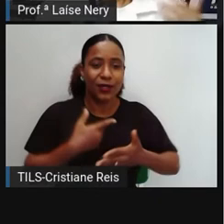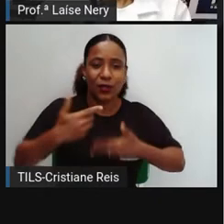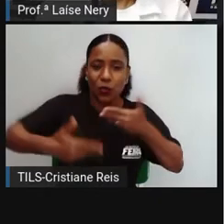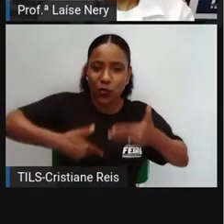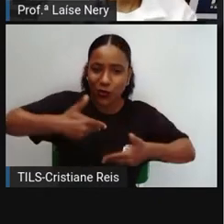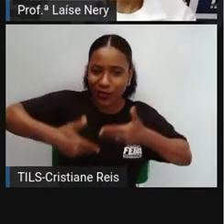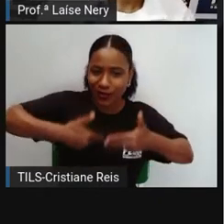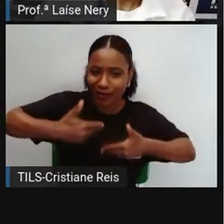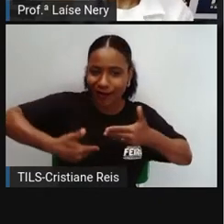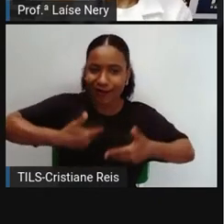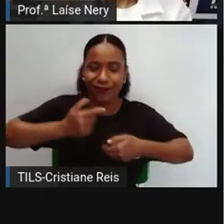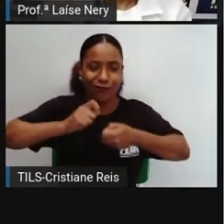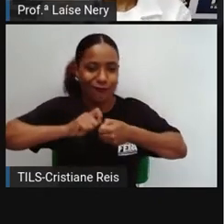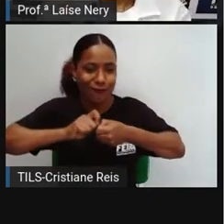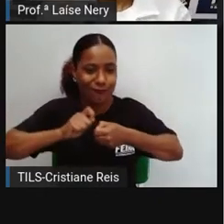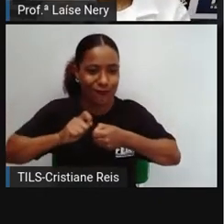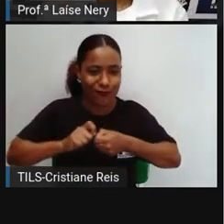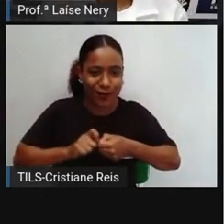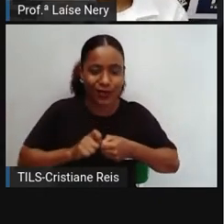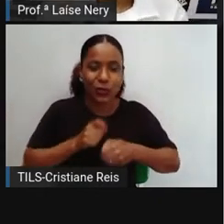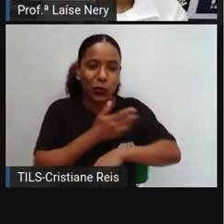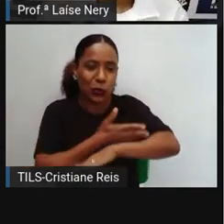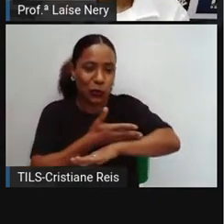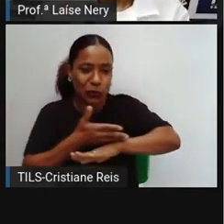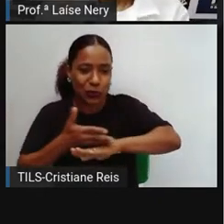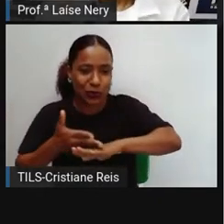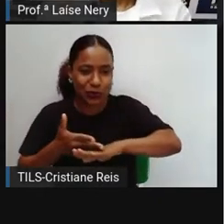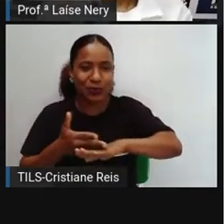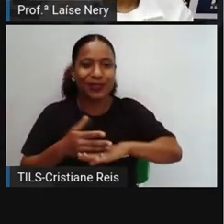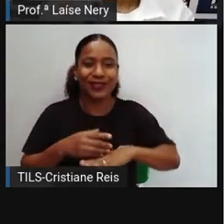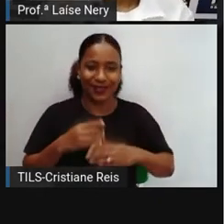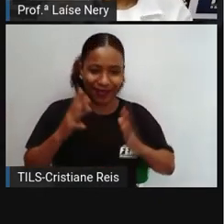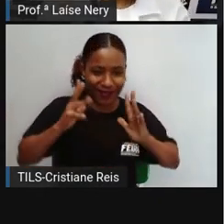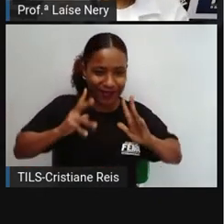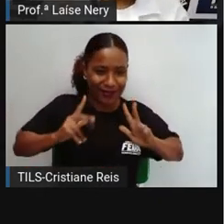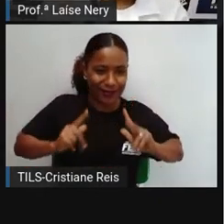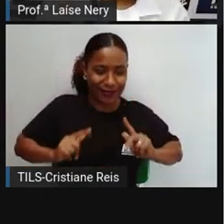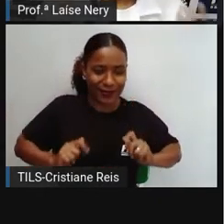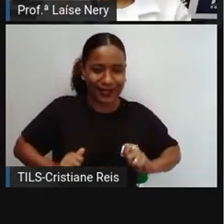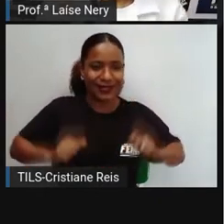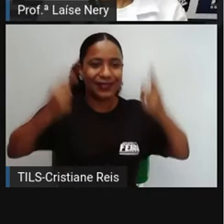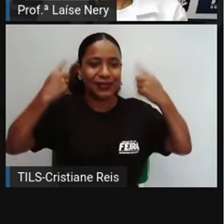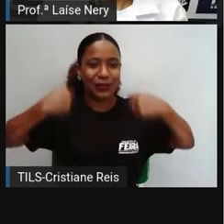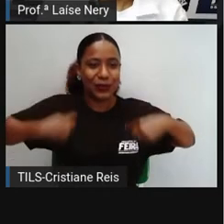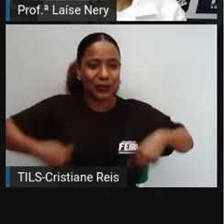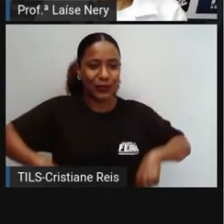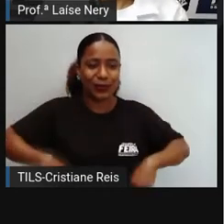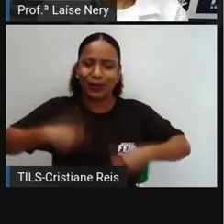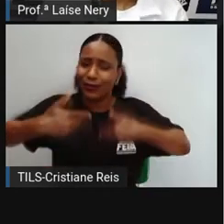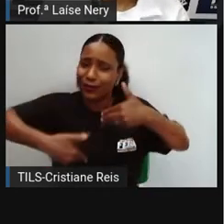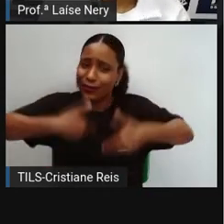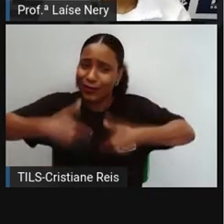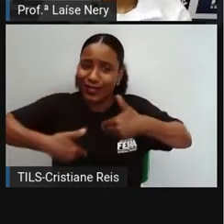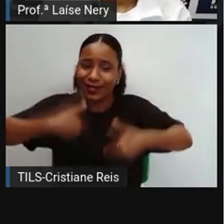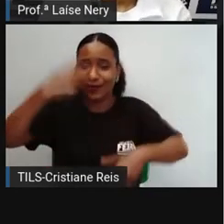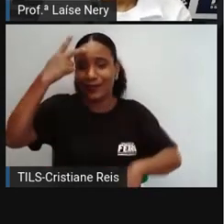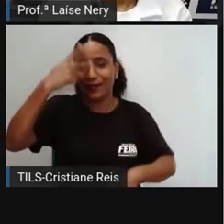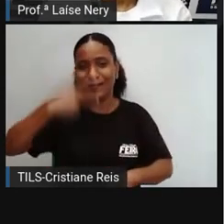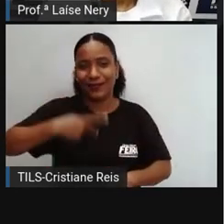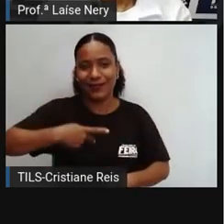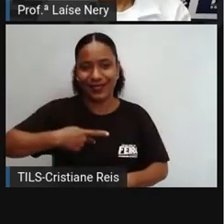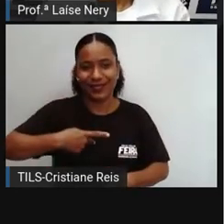e constrói esses hábitos de higiene, nós estamos cuidando de nós mesmos. Por isso que